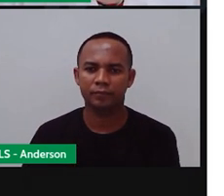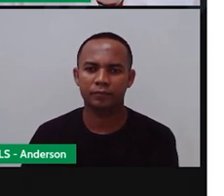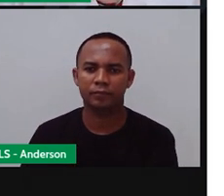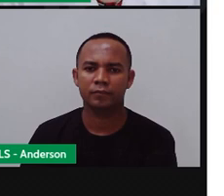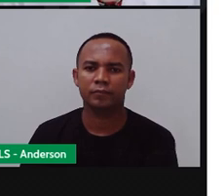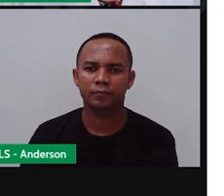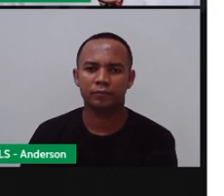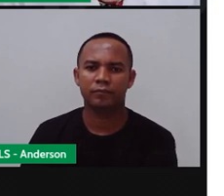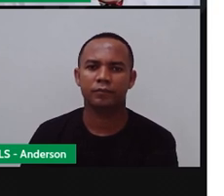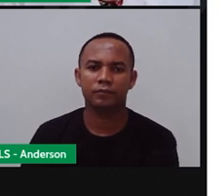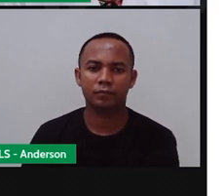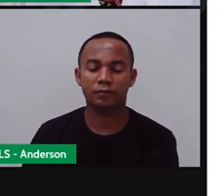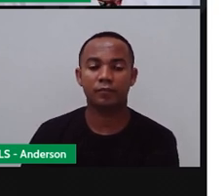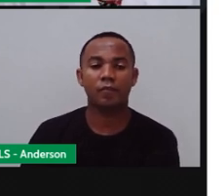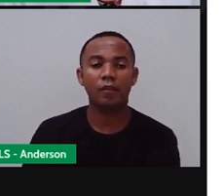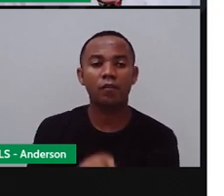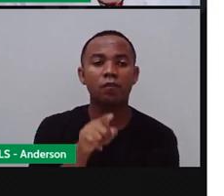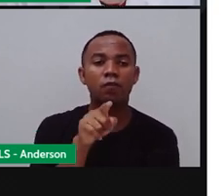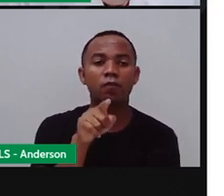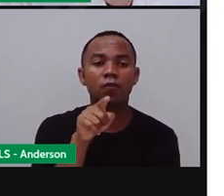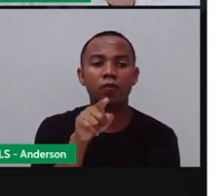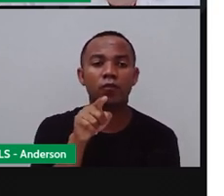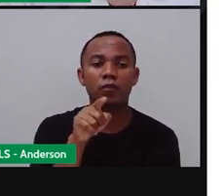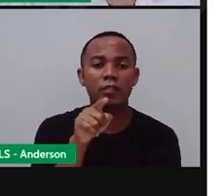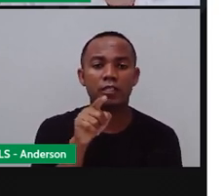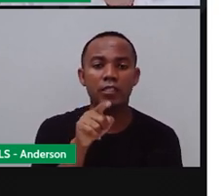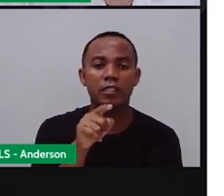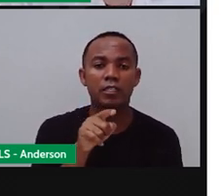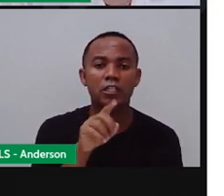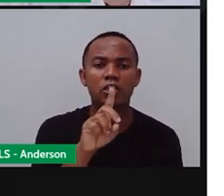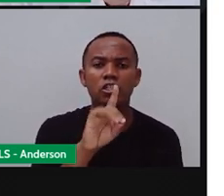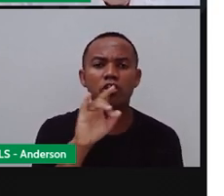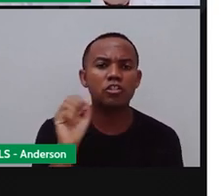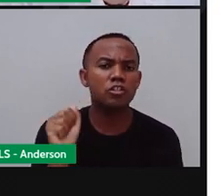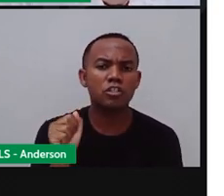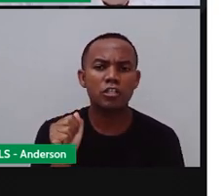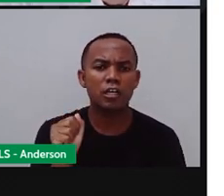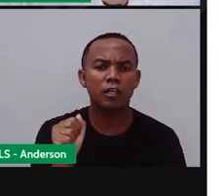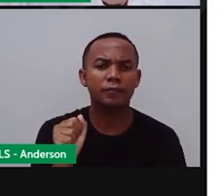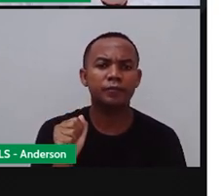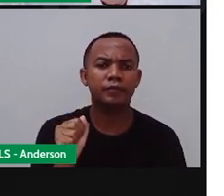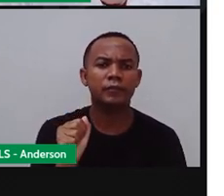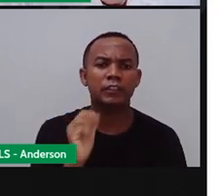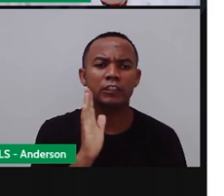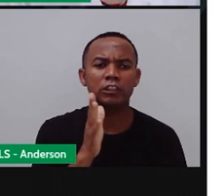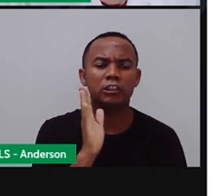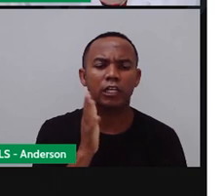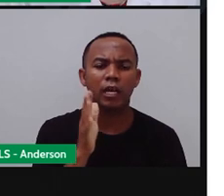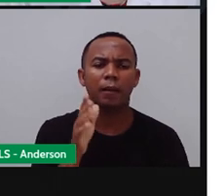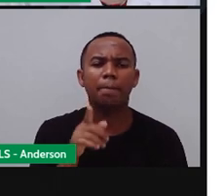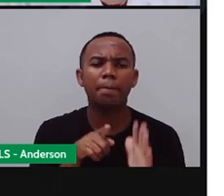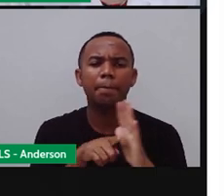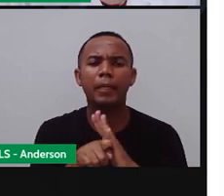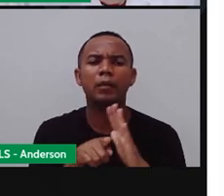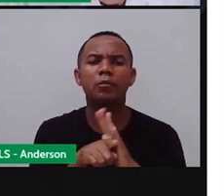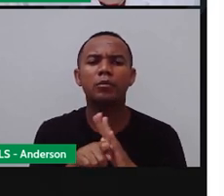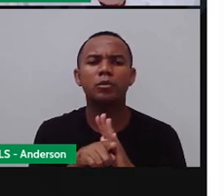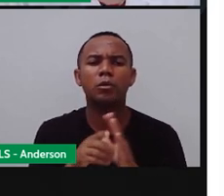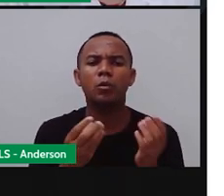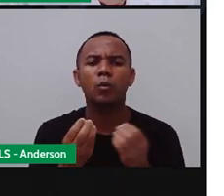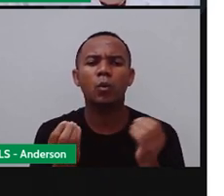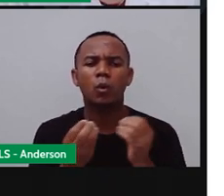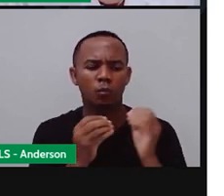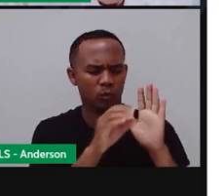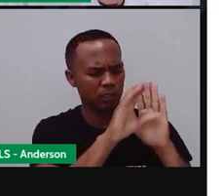Bom, você, algum dia, né? Você já se perguntou como foi feito o